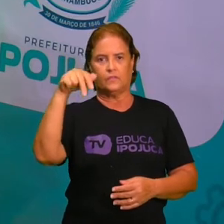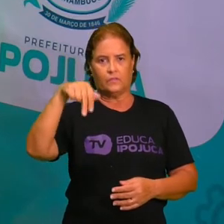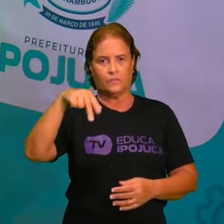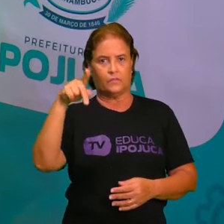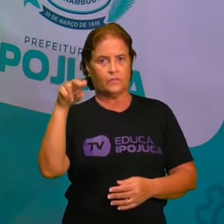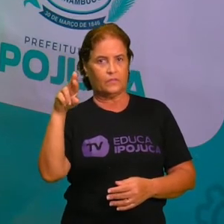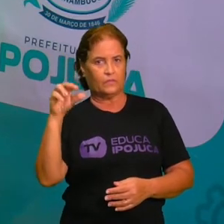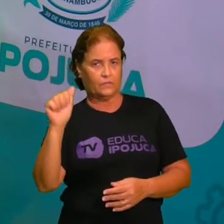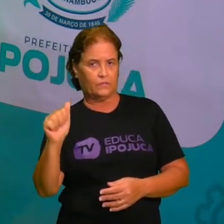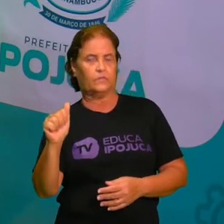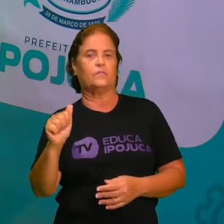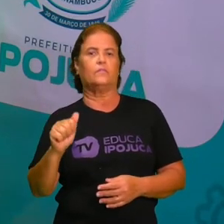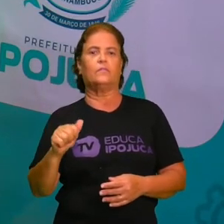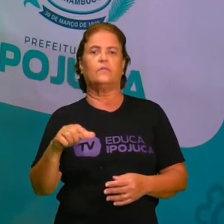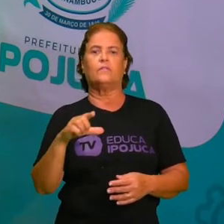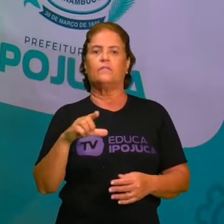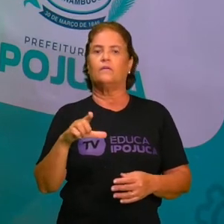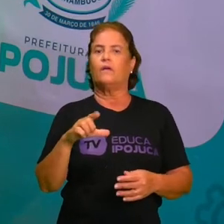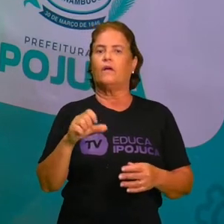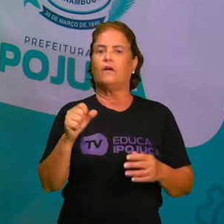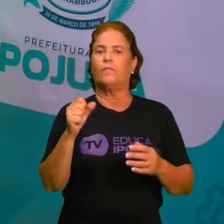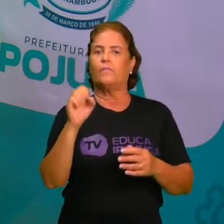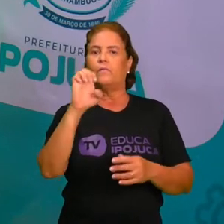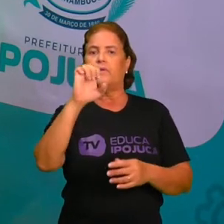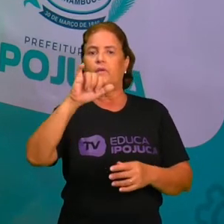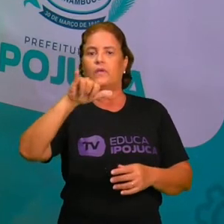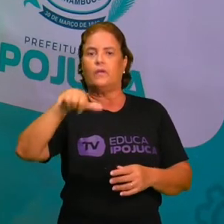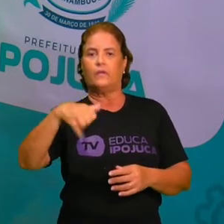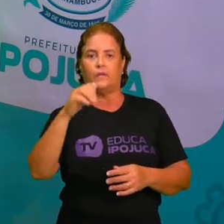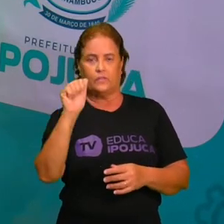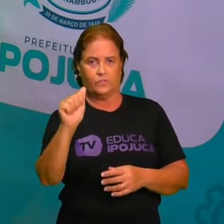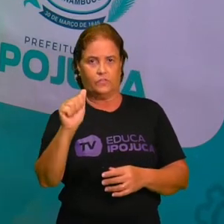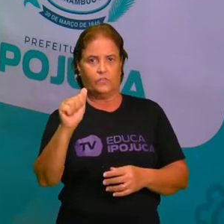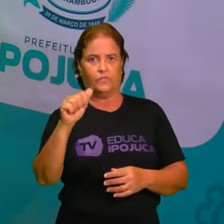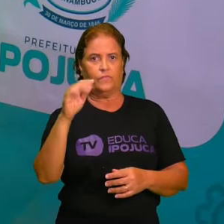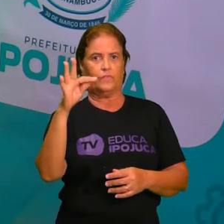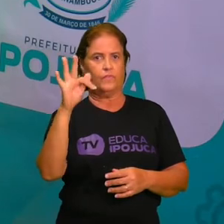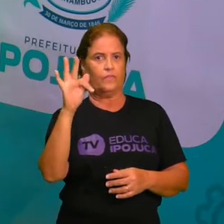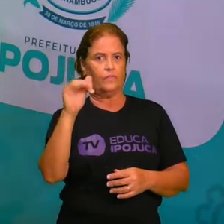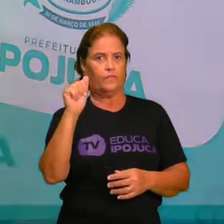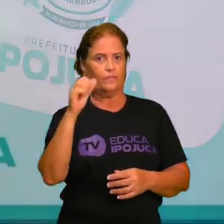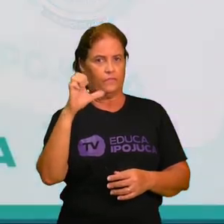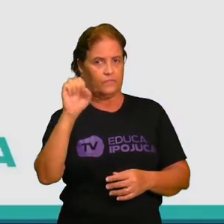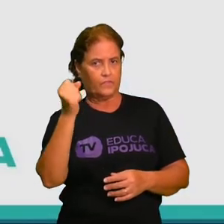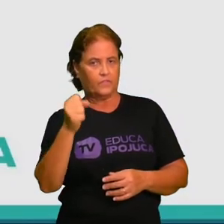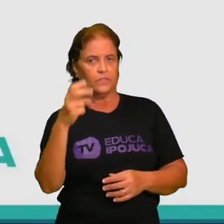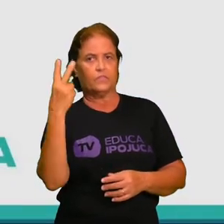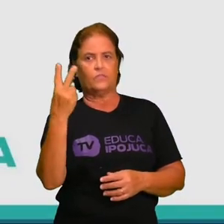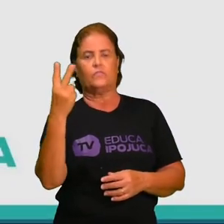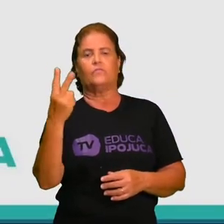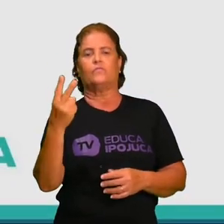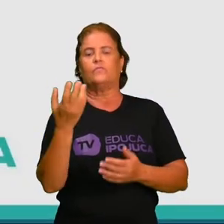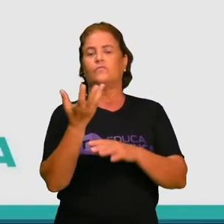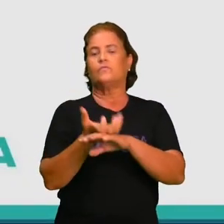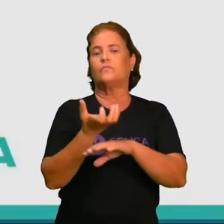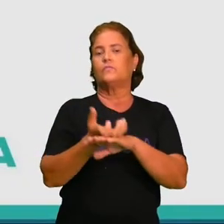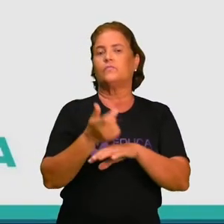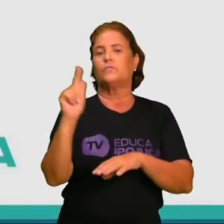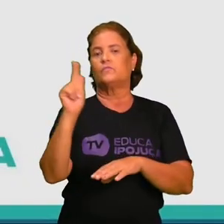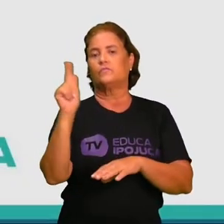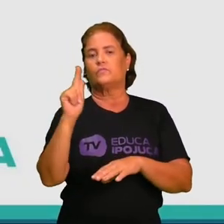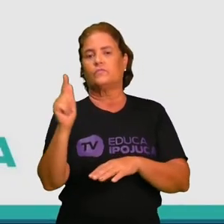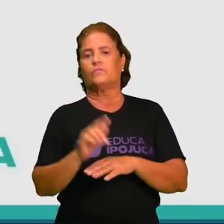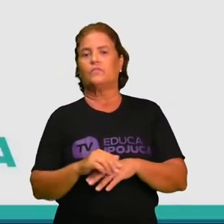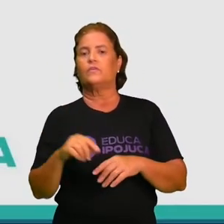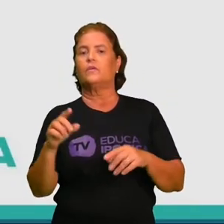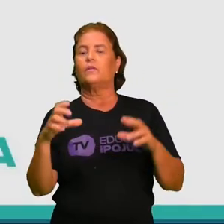vocês na EJA Fase 2 e hoje com a disciplina de Geografia. Vamos lá? Estaremos trabalhando a cidade